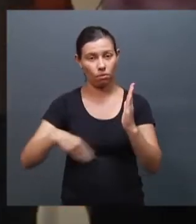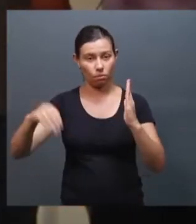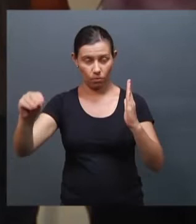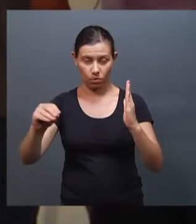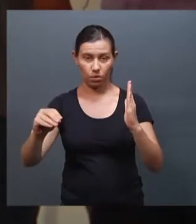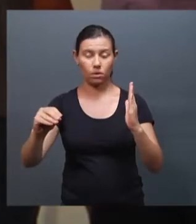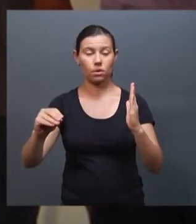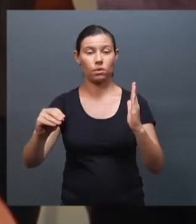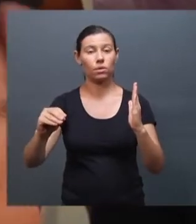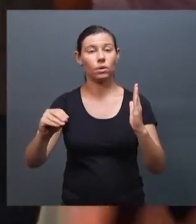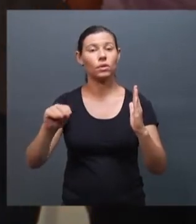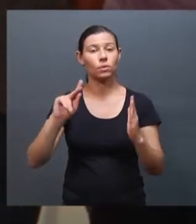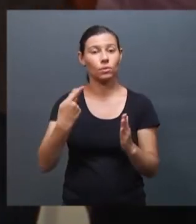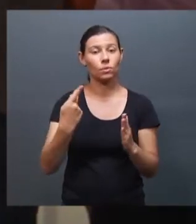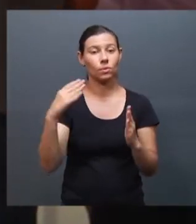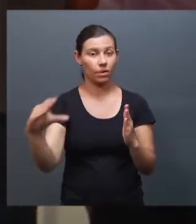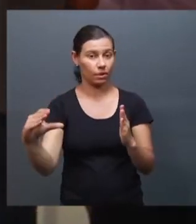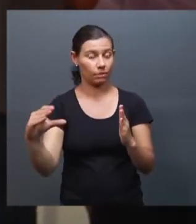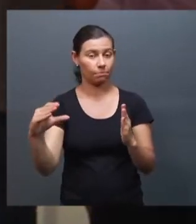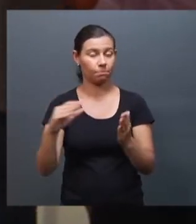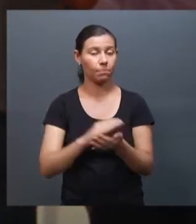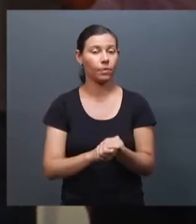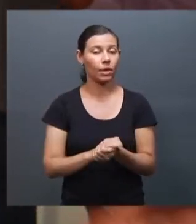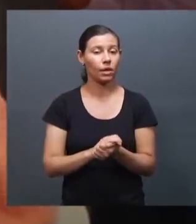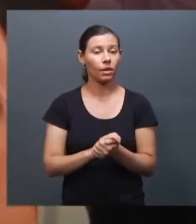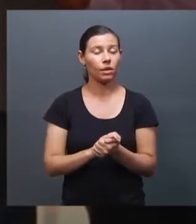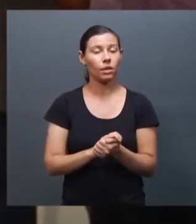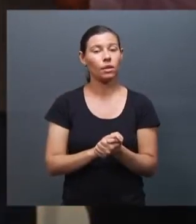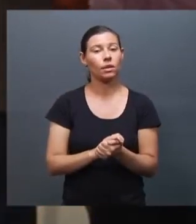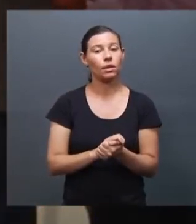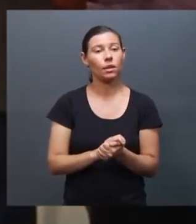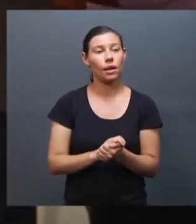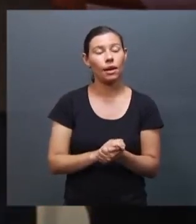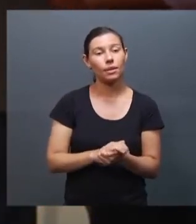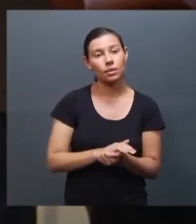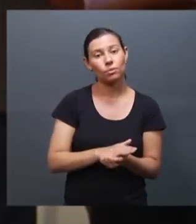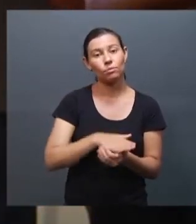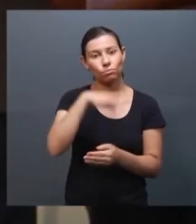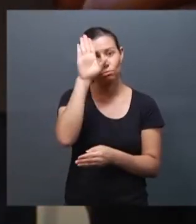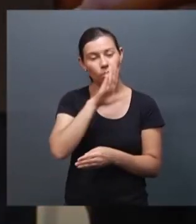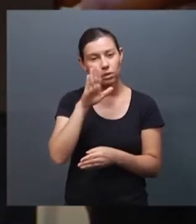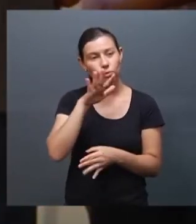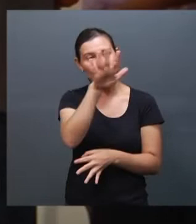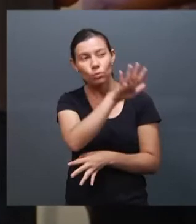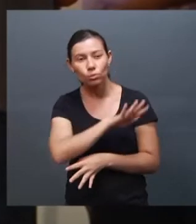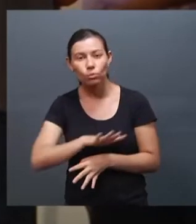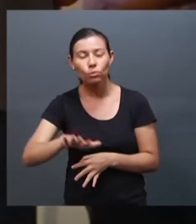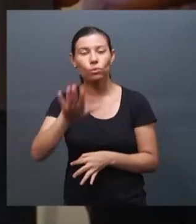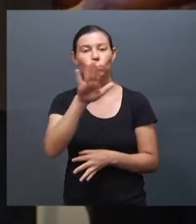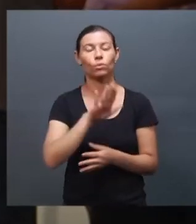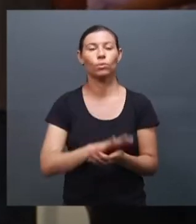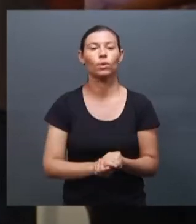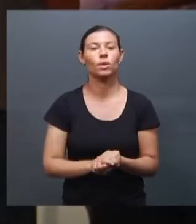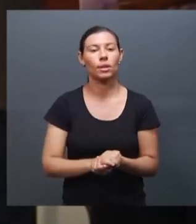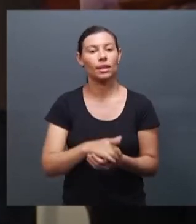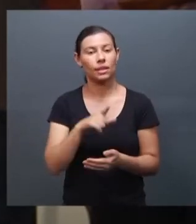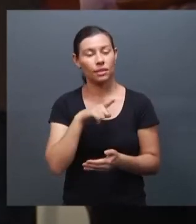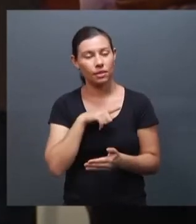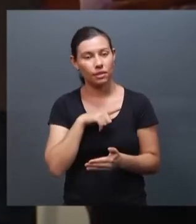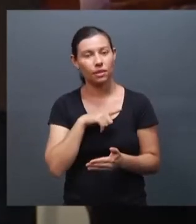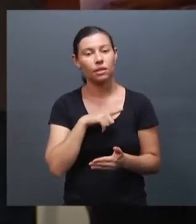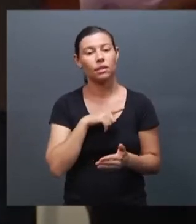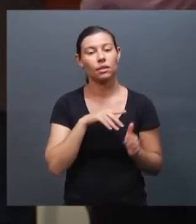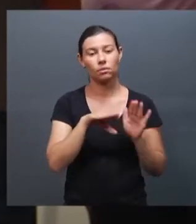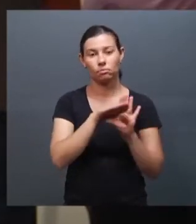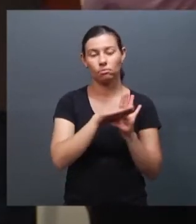ambulatório, vindo do Hospital das Clínicas, essa abertura, e usou como modelo nacional para elaborar a portaria do uso do nome social dentro